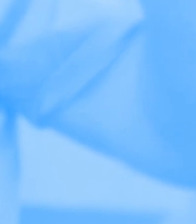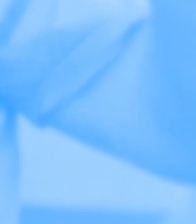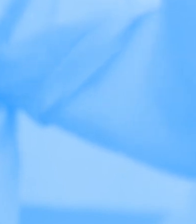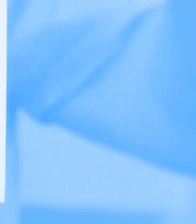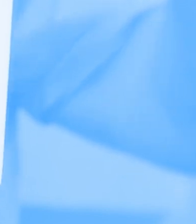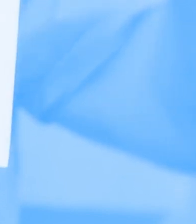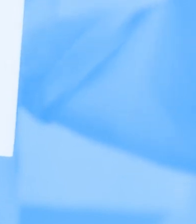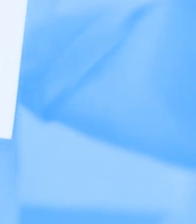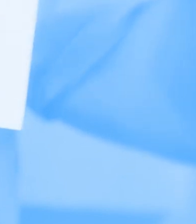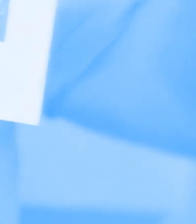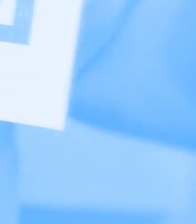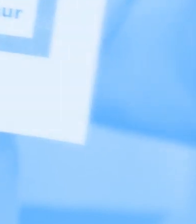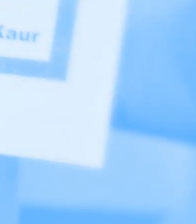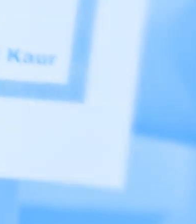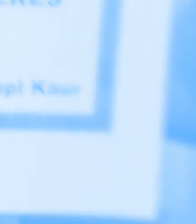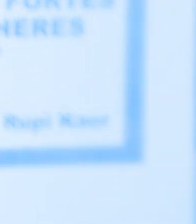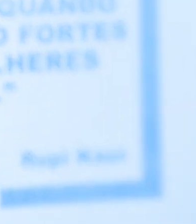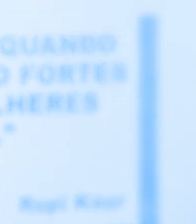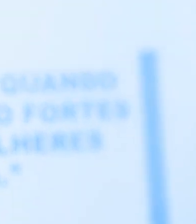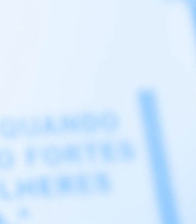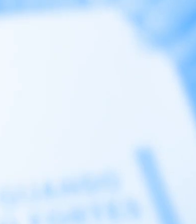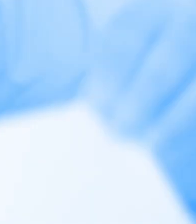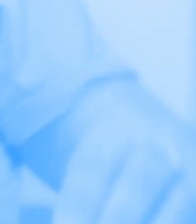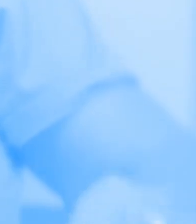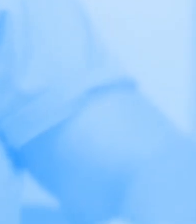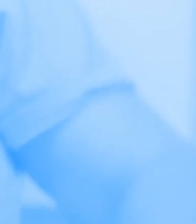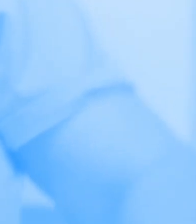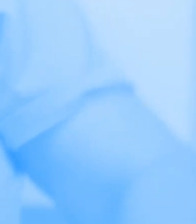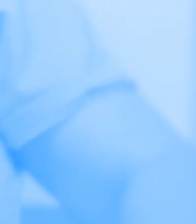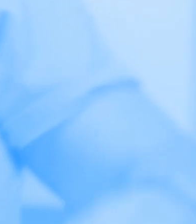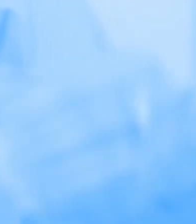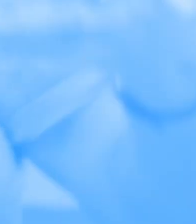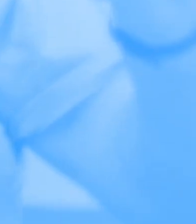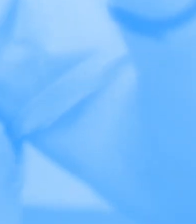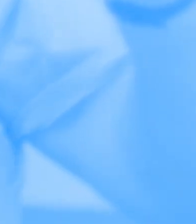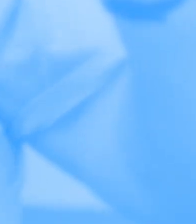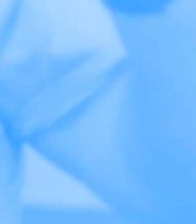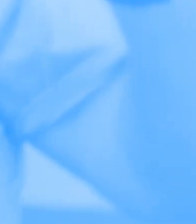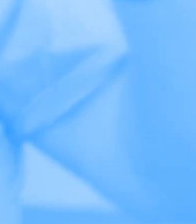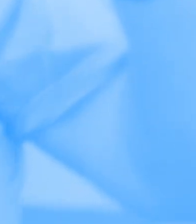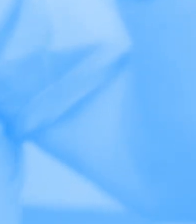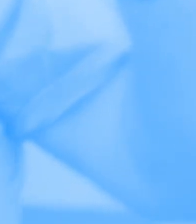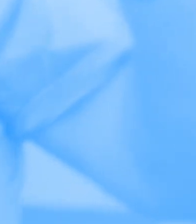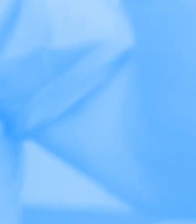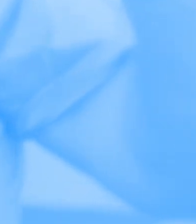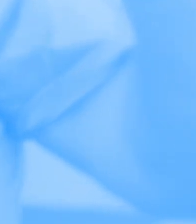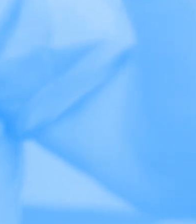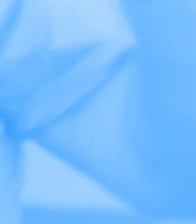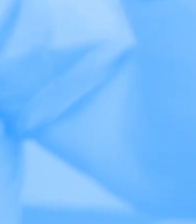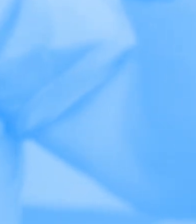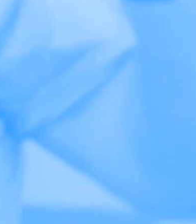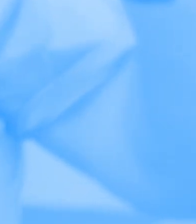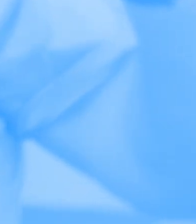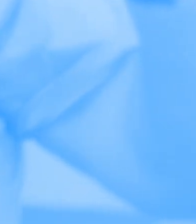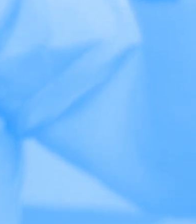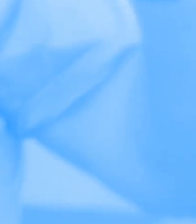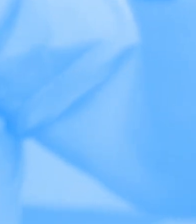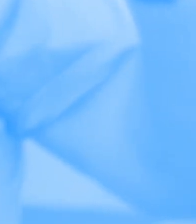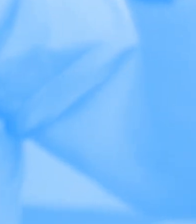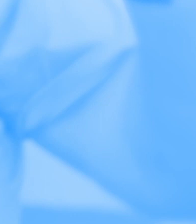Um abraço gera calor É como espalhar amor